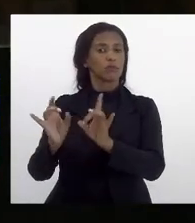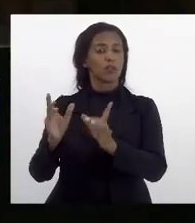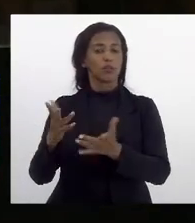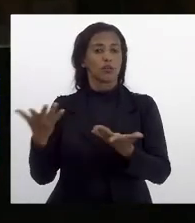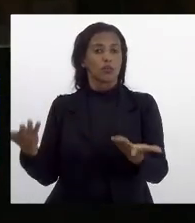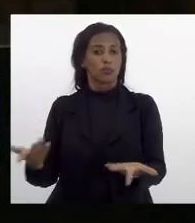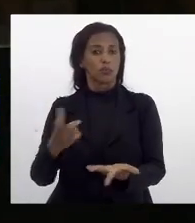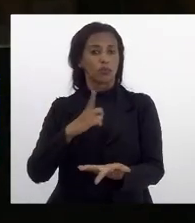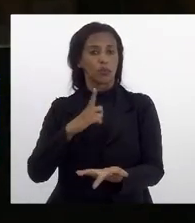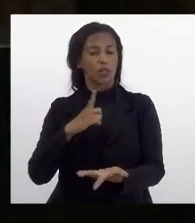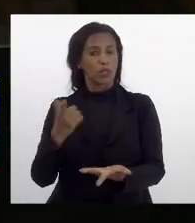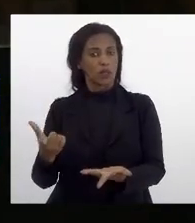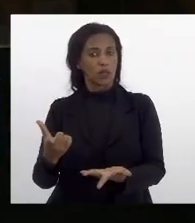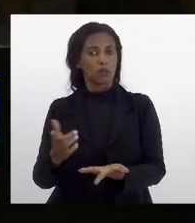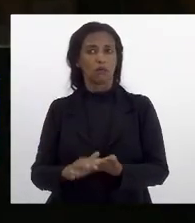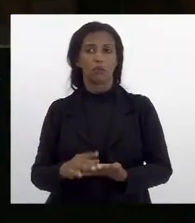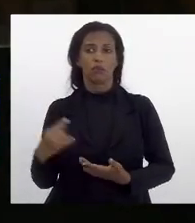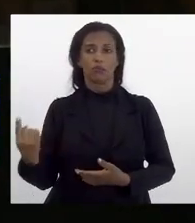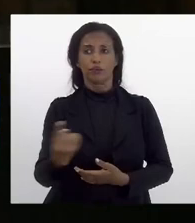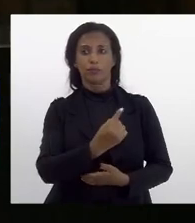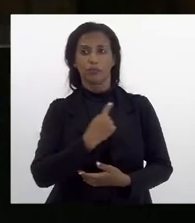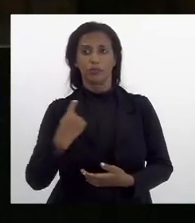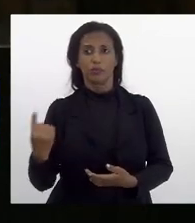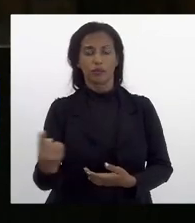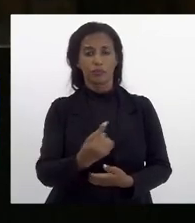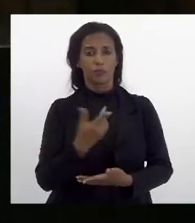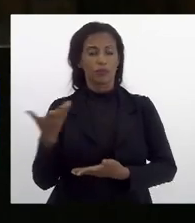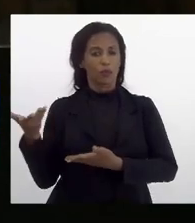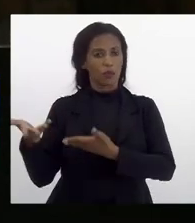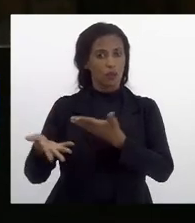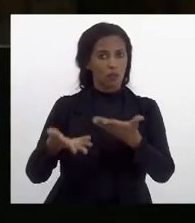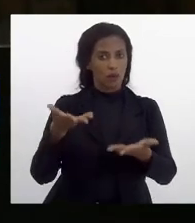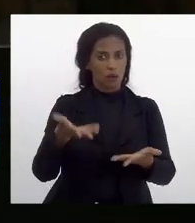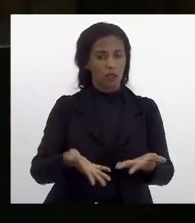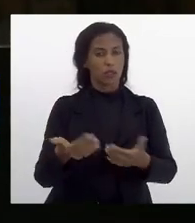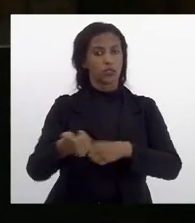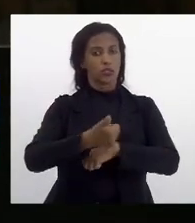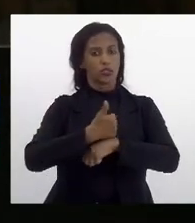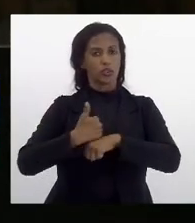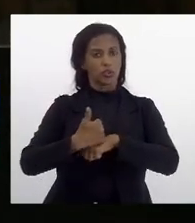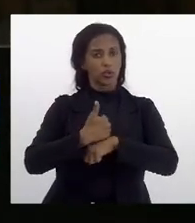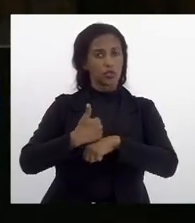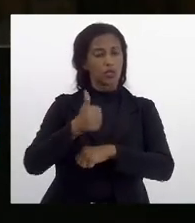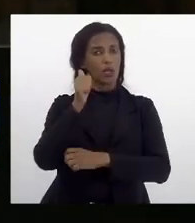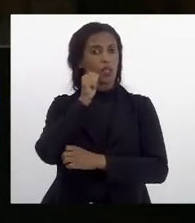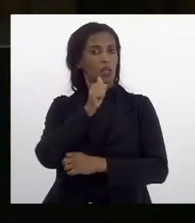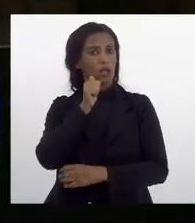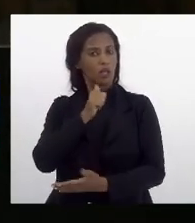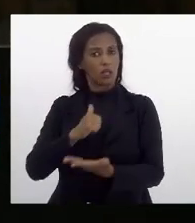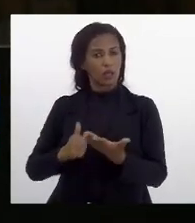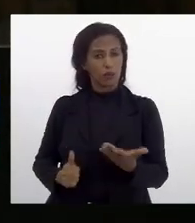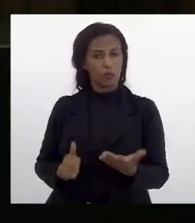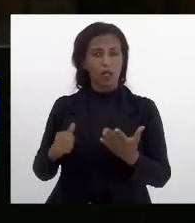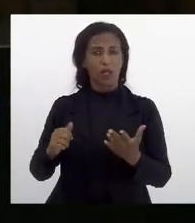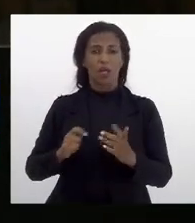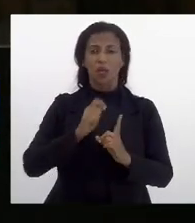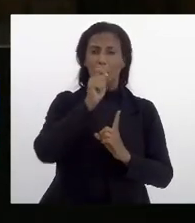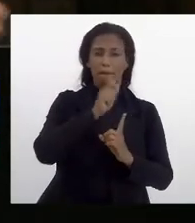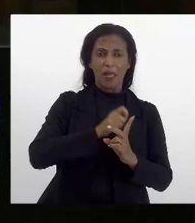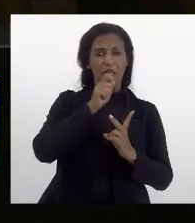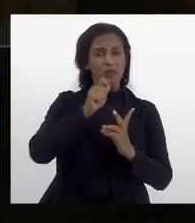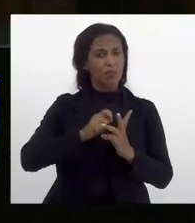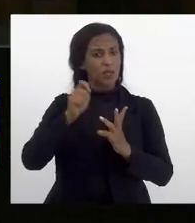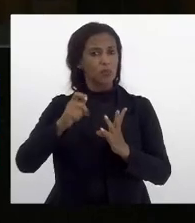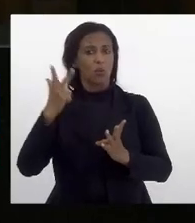tange aquilo que nós trazemos de dignidade dessas mulheres que todo mês vão